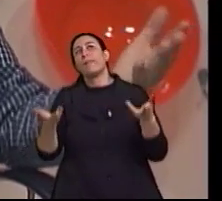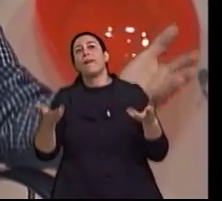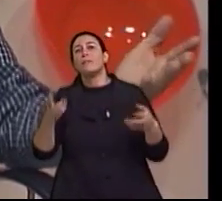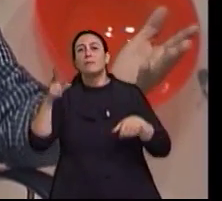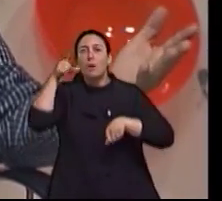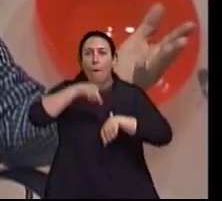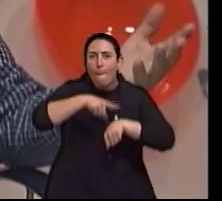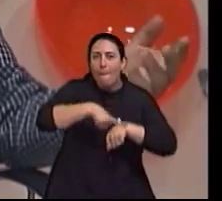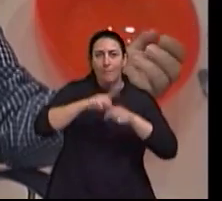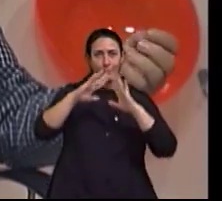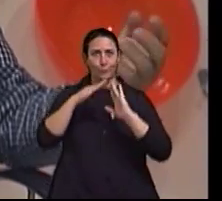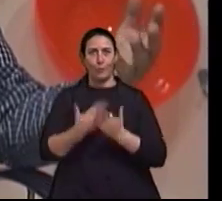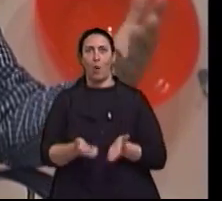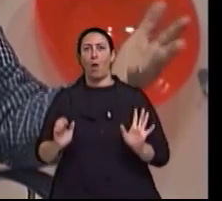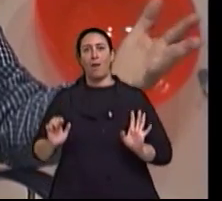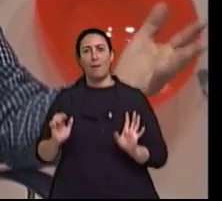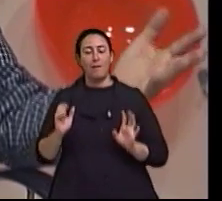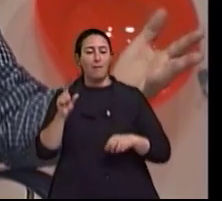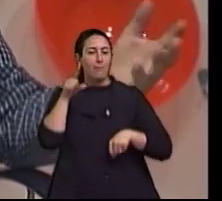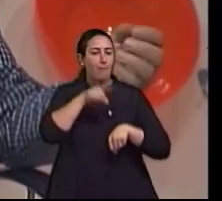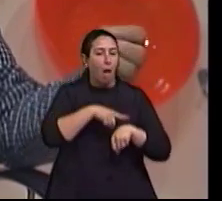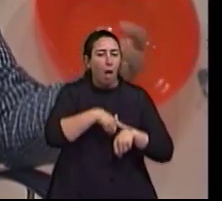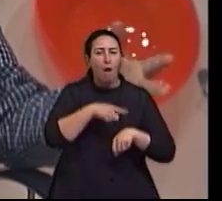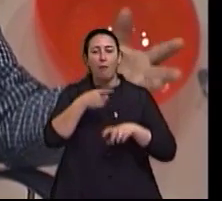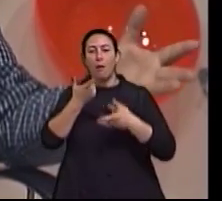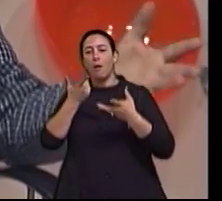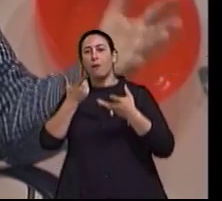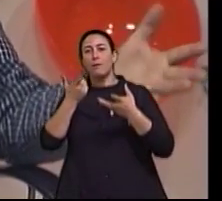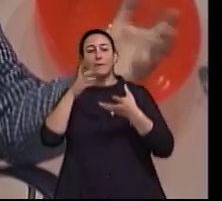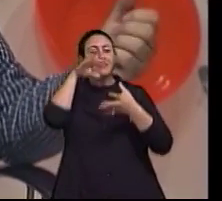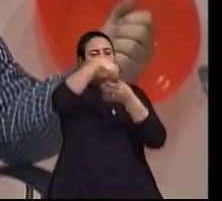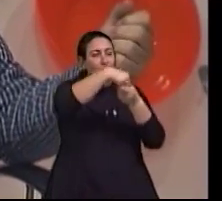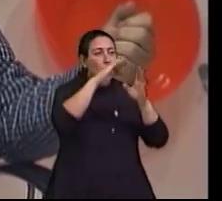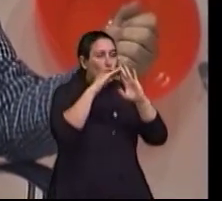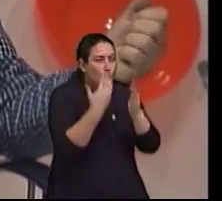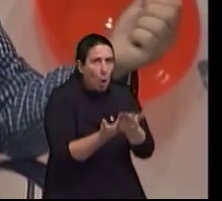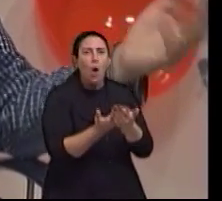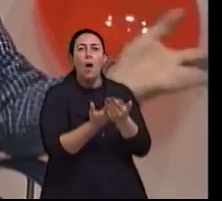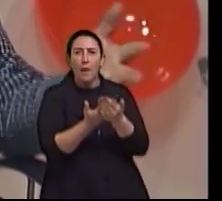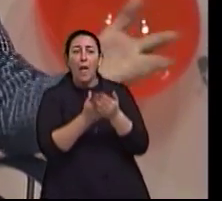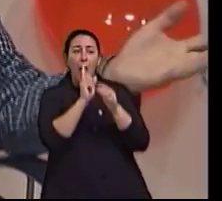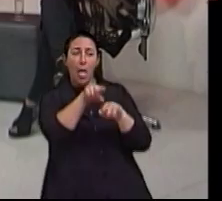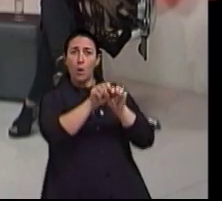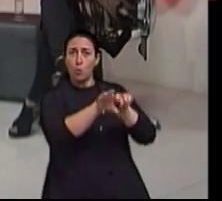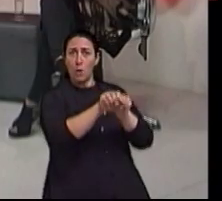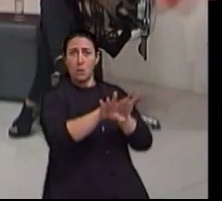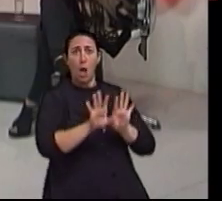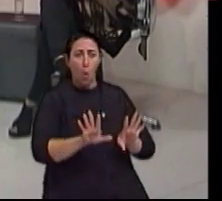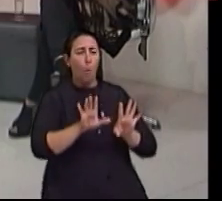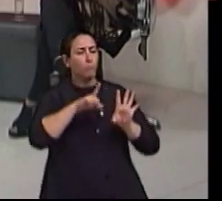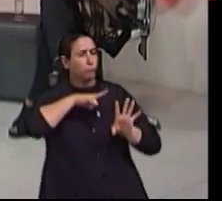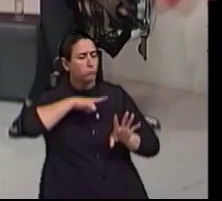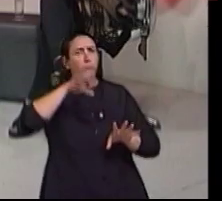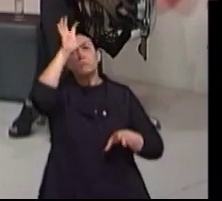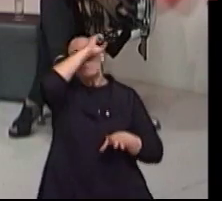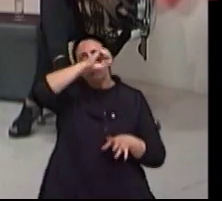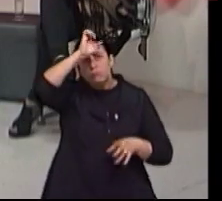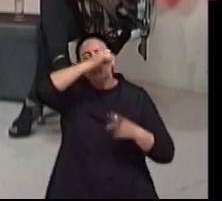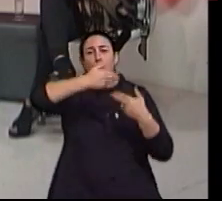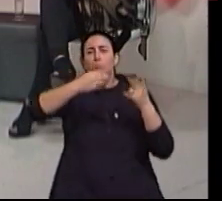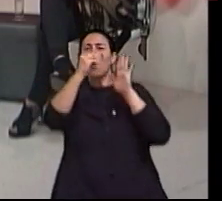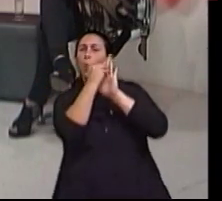escola da reeducação. A educação dentro da escola é uma coisa, mas fora da escola é outra educação. Nós há pouco estávamos falando a respeito de